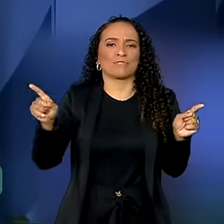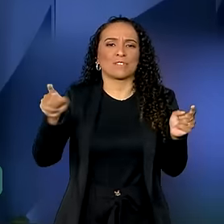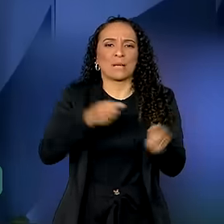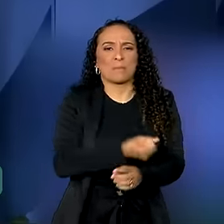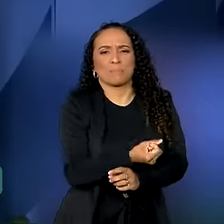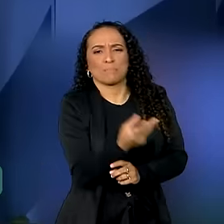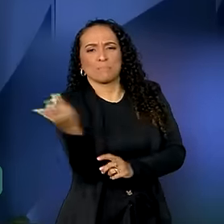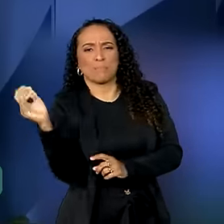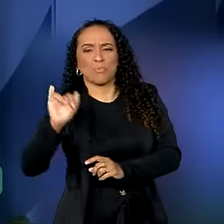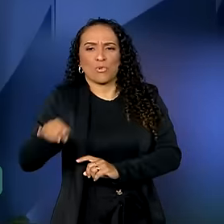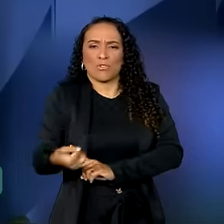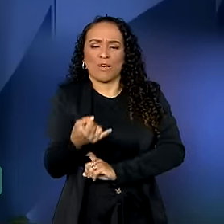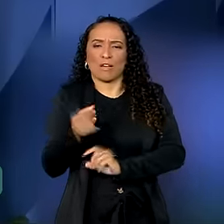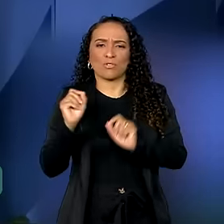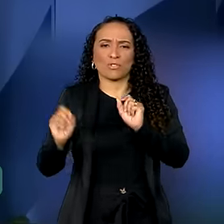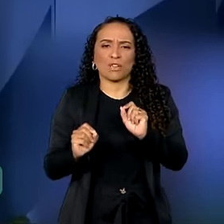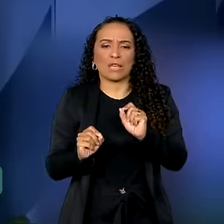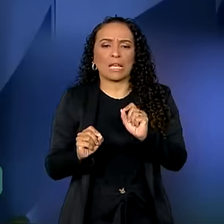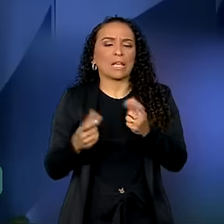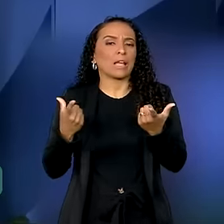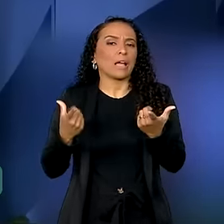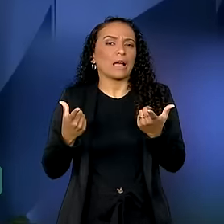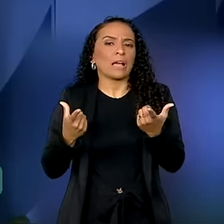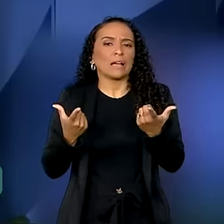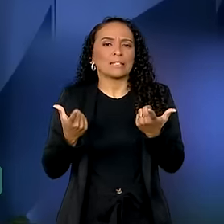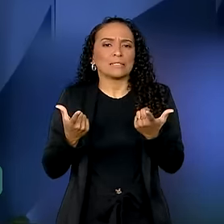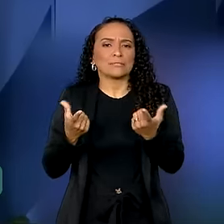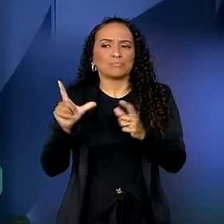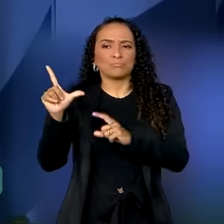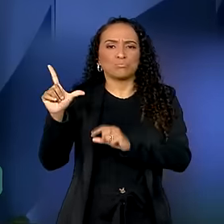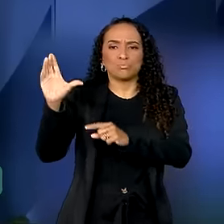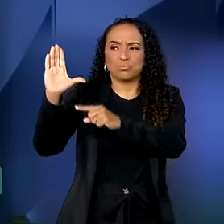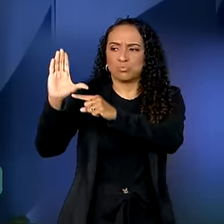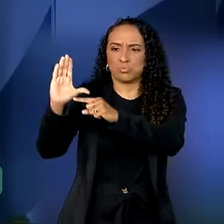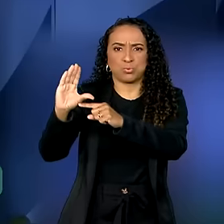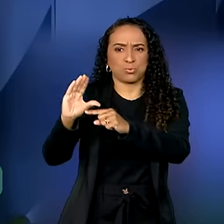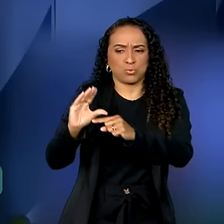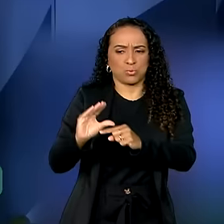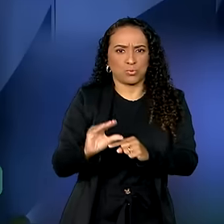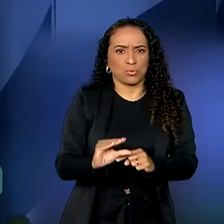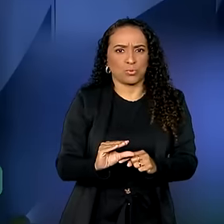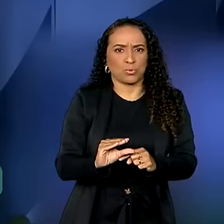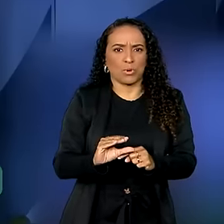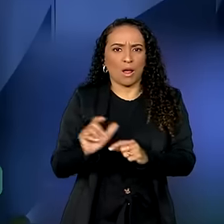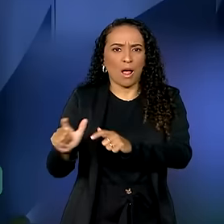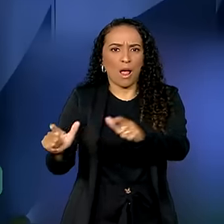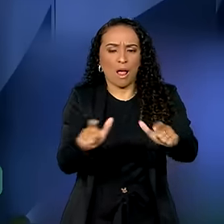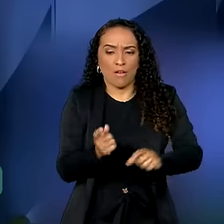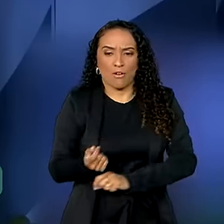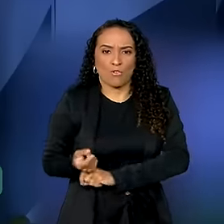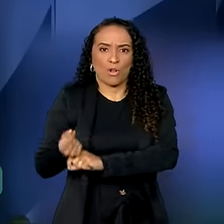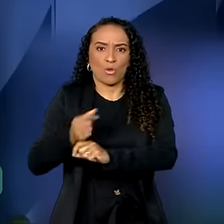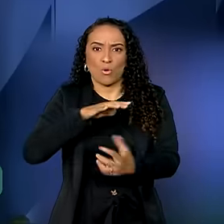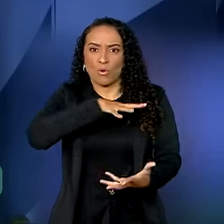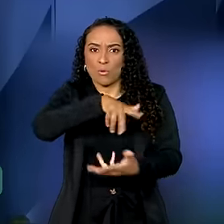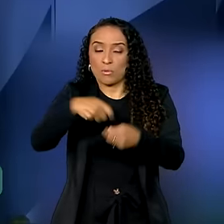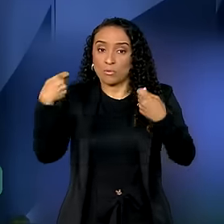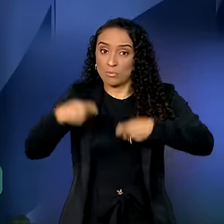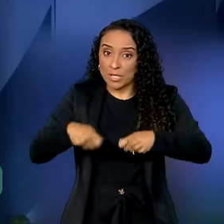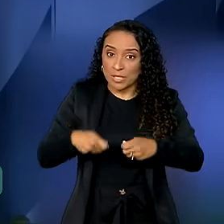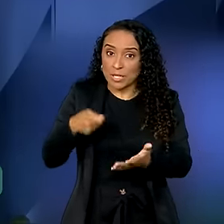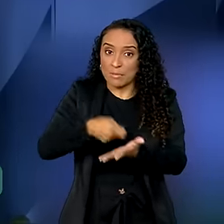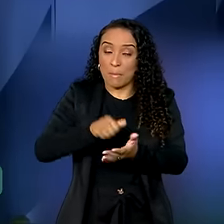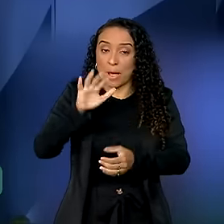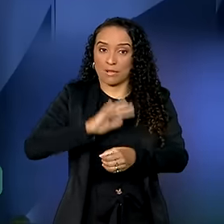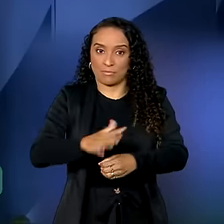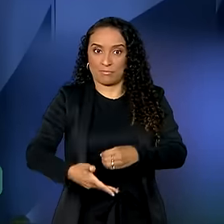oportunidades, por exemplo, para diminuir a pegada do carbono em cadeias de valor globais que precisam incorporar mais